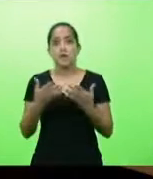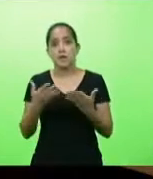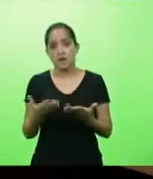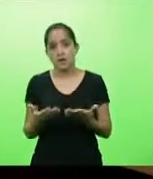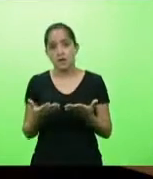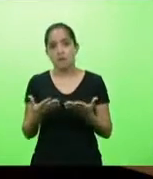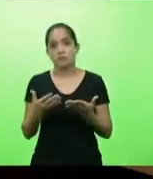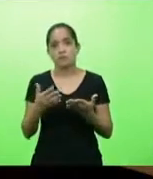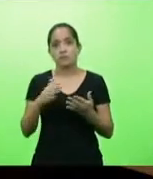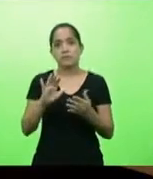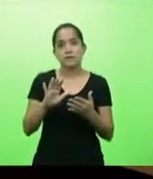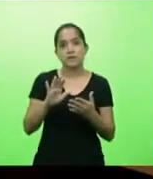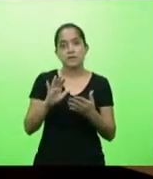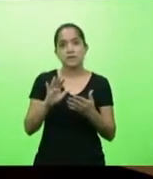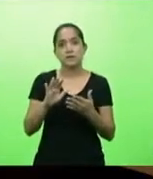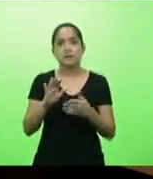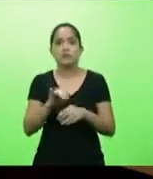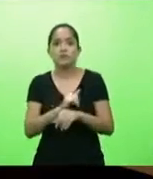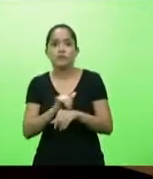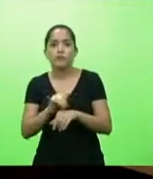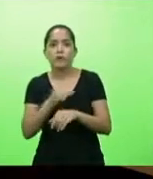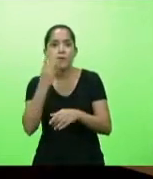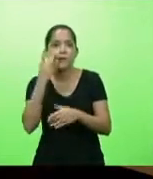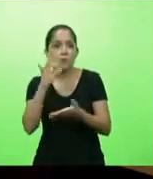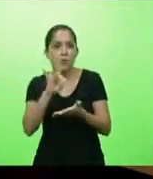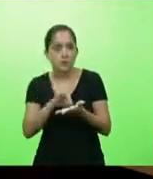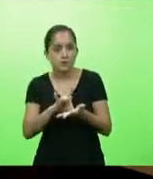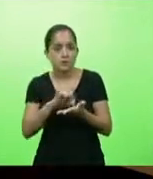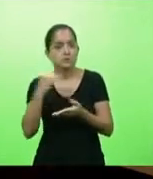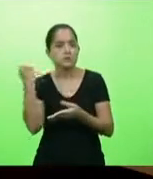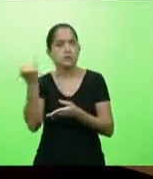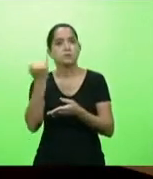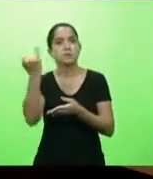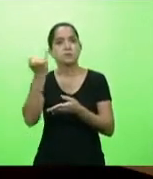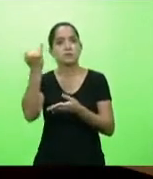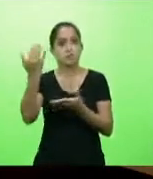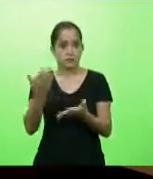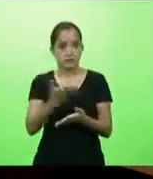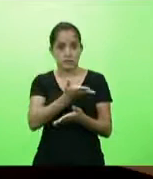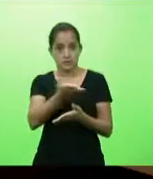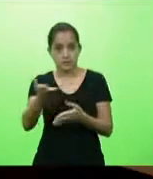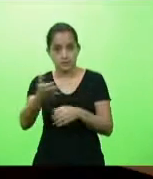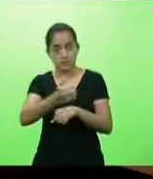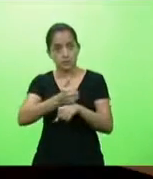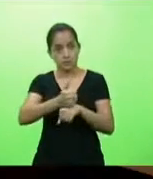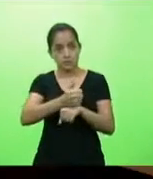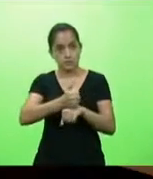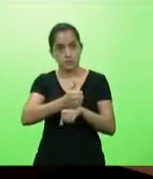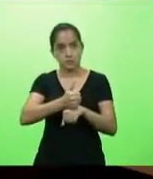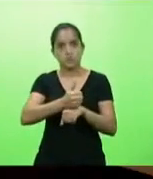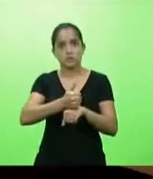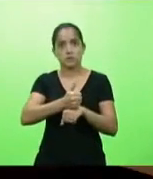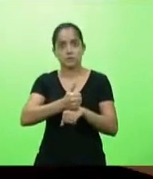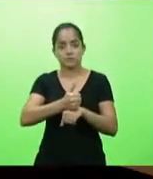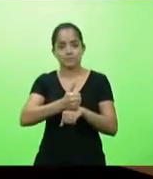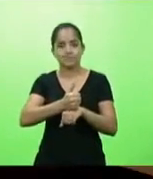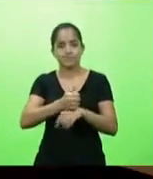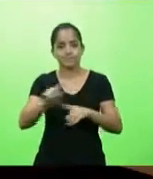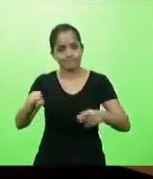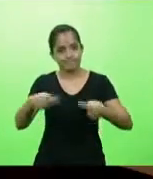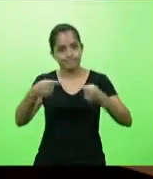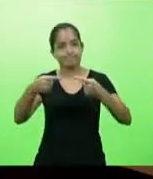Estado encontrou de reconhecer a importância destes profissionais nesta guerra